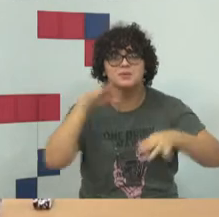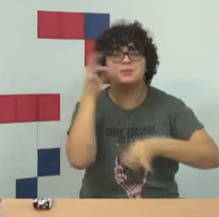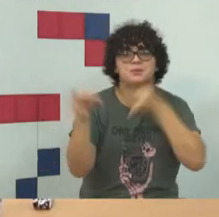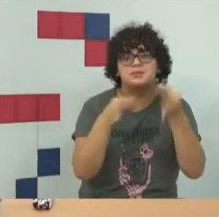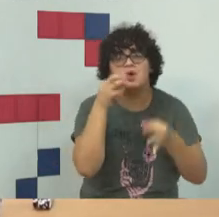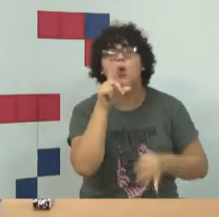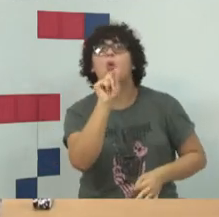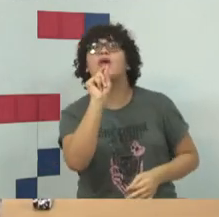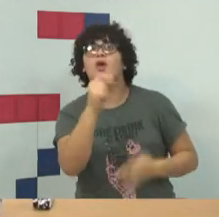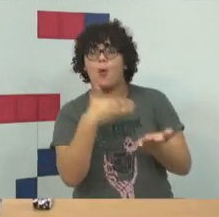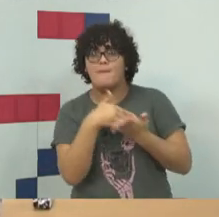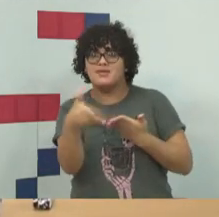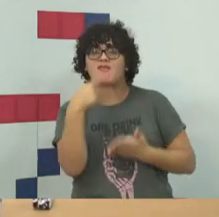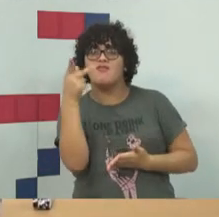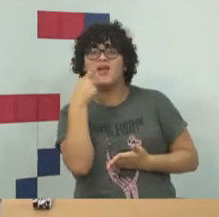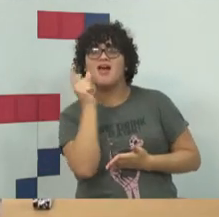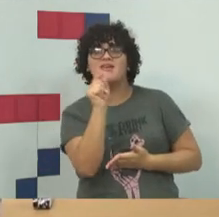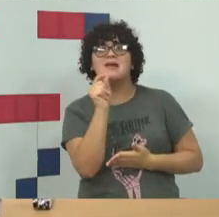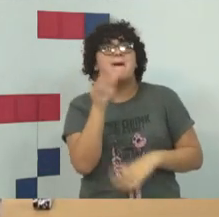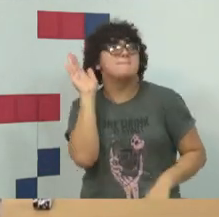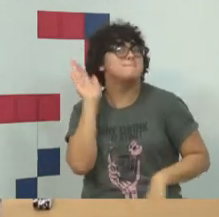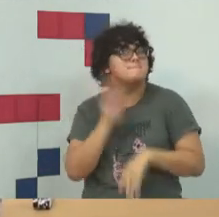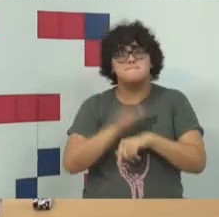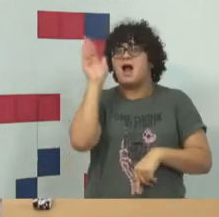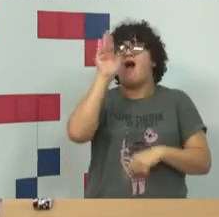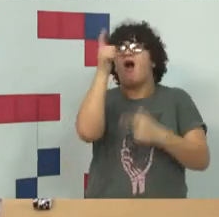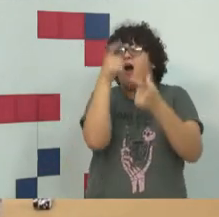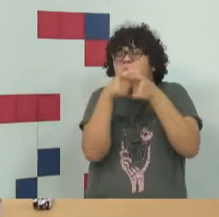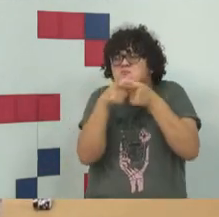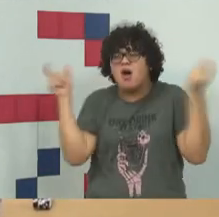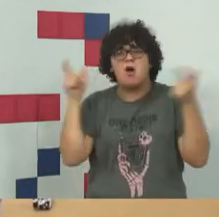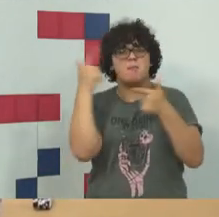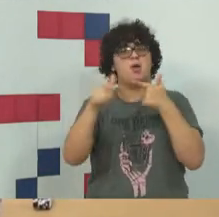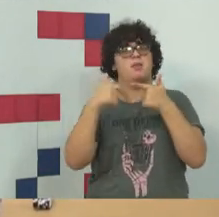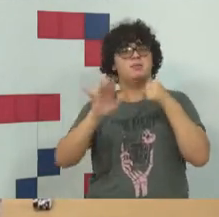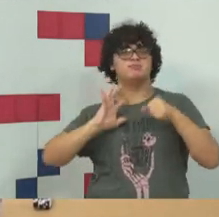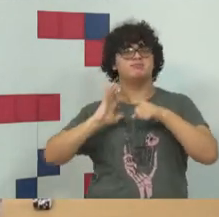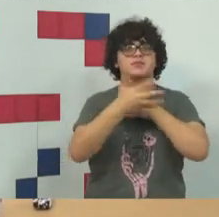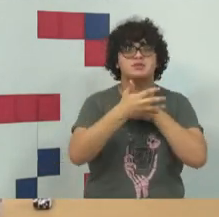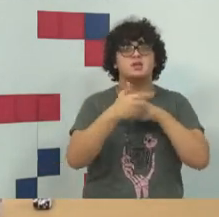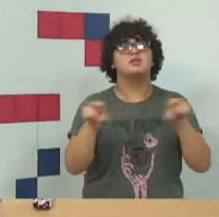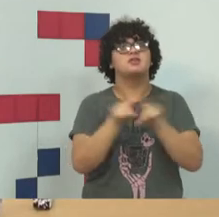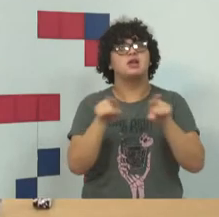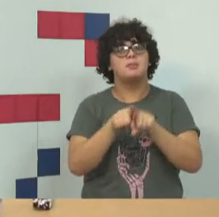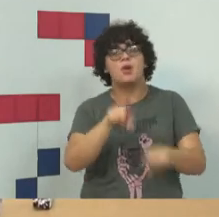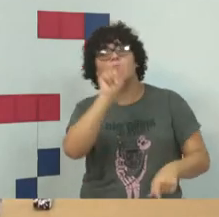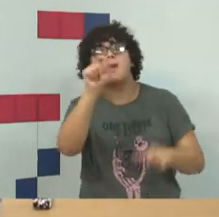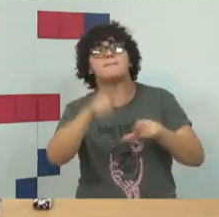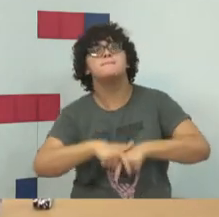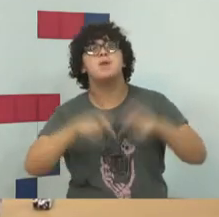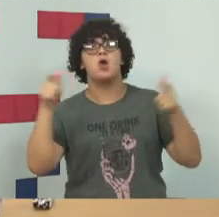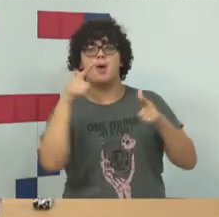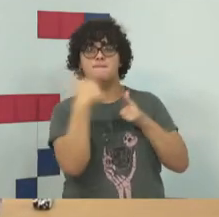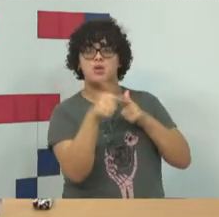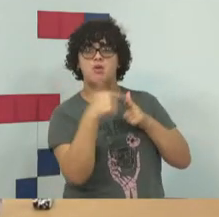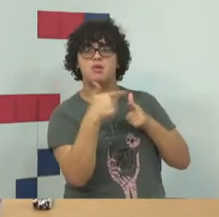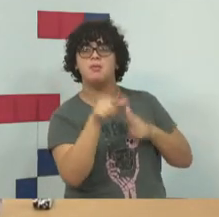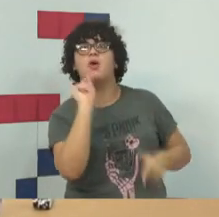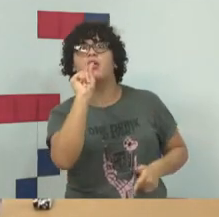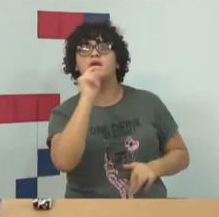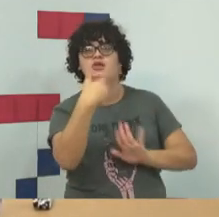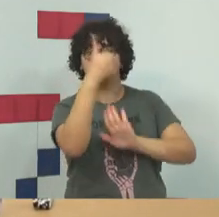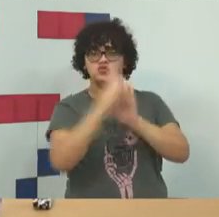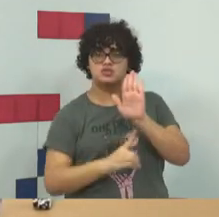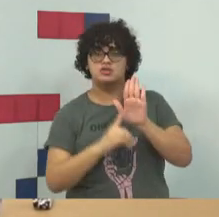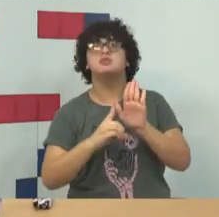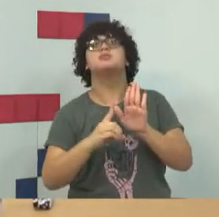começar falando para vocês sobre aquilo que eu considero o maior problema da pandemia, mas também o maior problema dogmático do direito